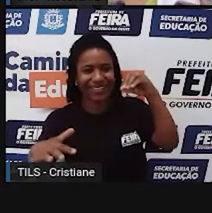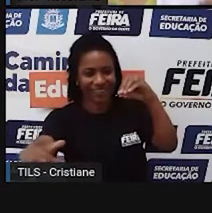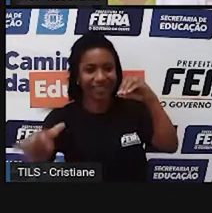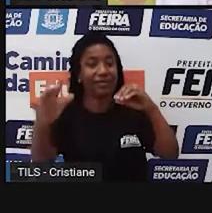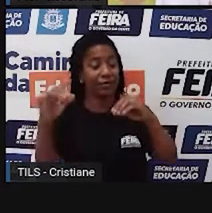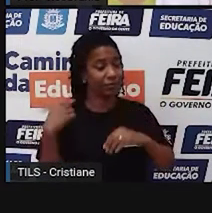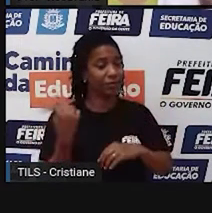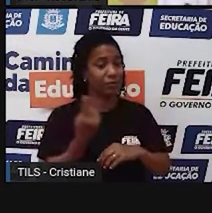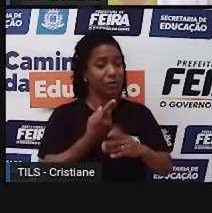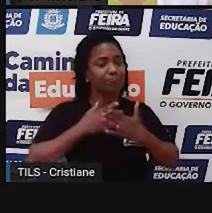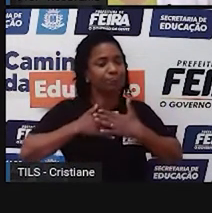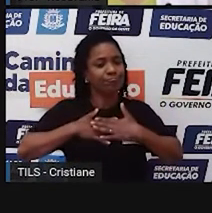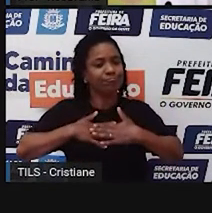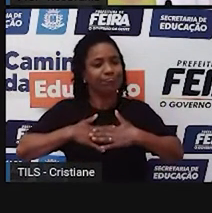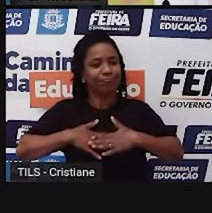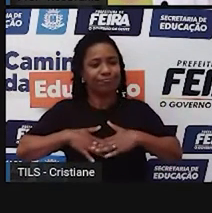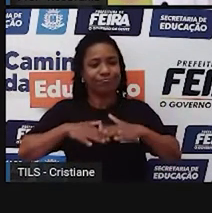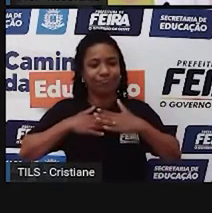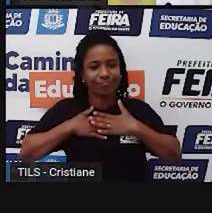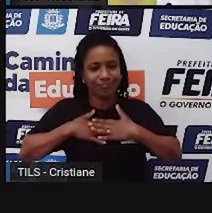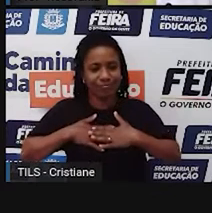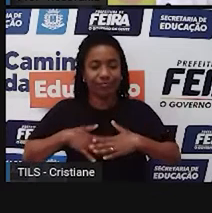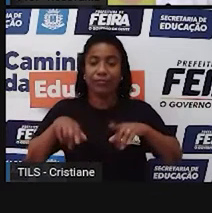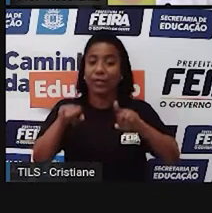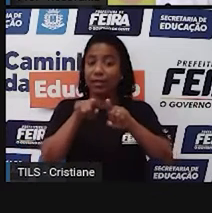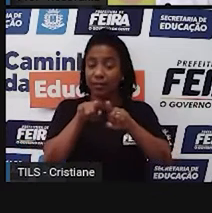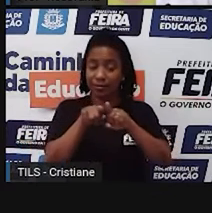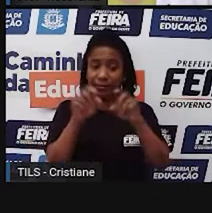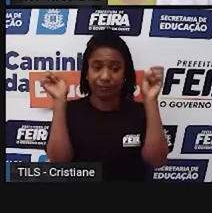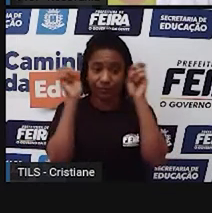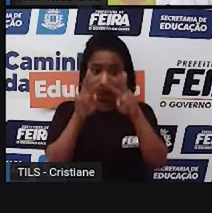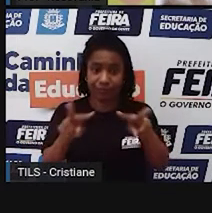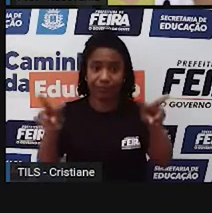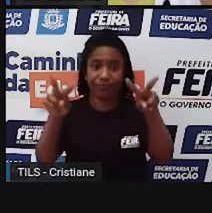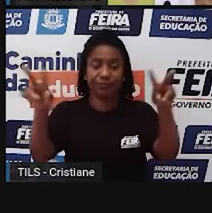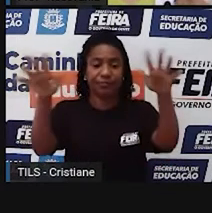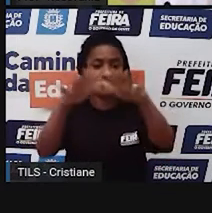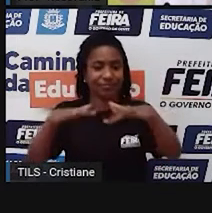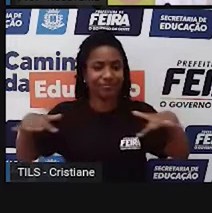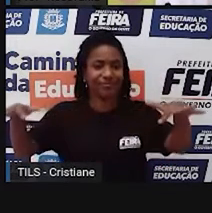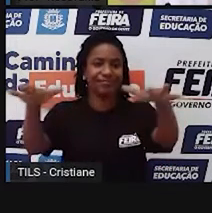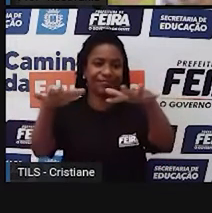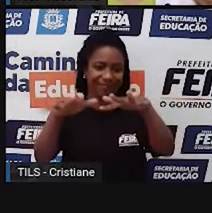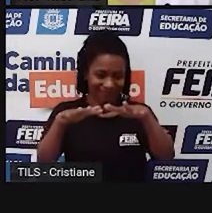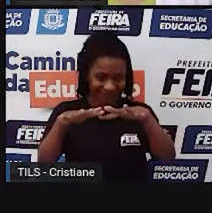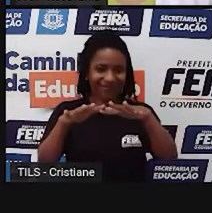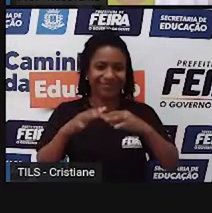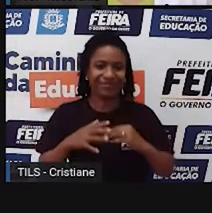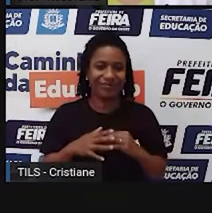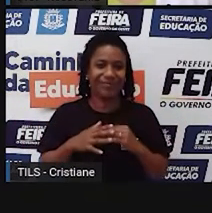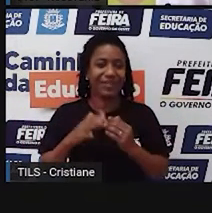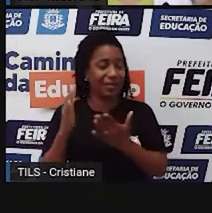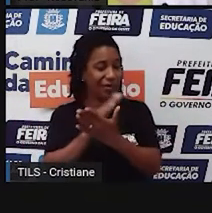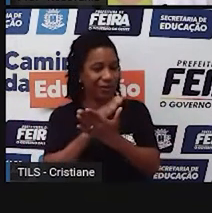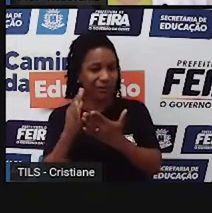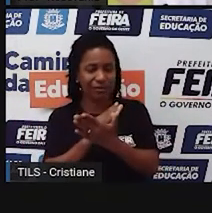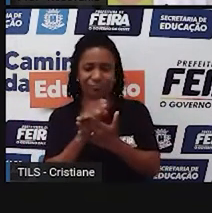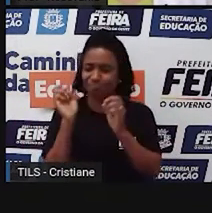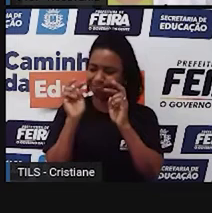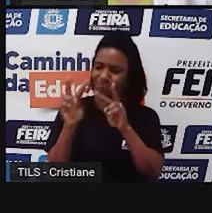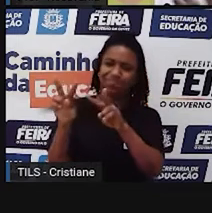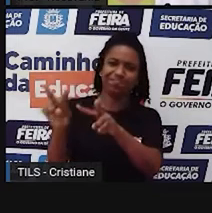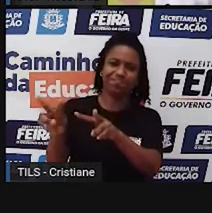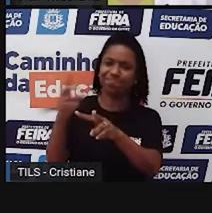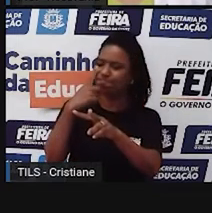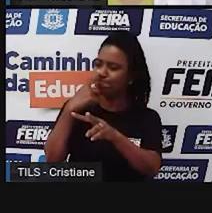né, do nosso espacinho ali, mas também tem aquelas paisagens que, infelizmente, né, não tem coisas tão boas assim, mas que fazem